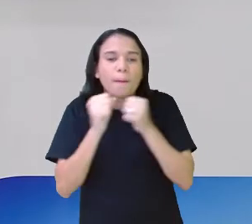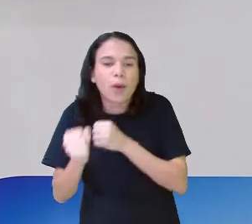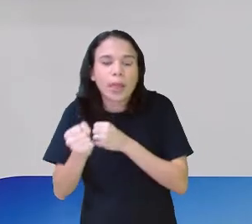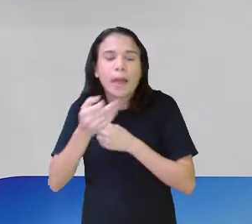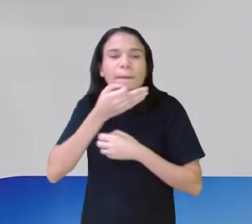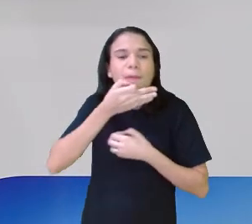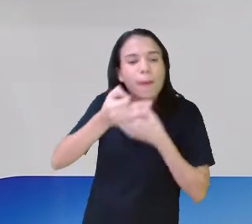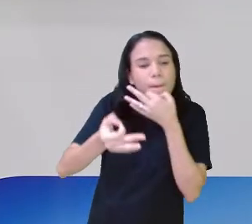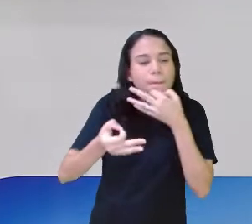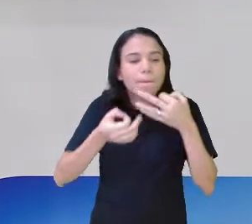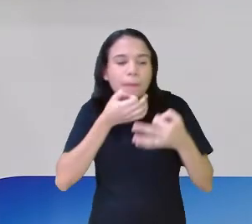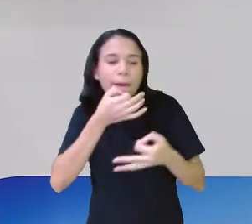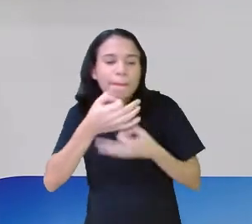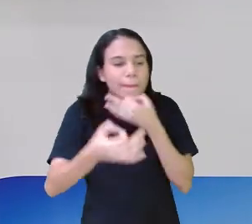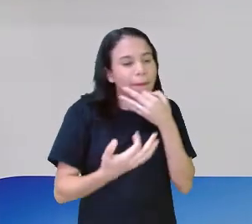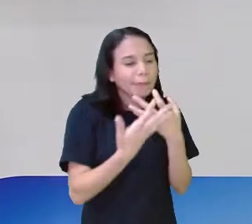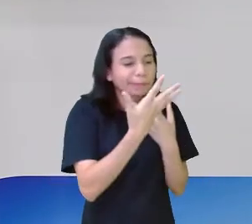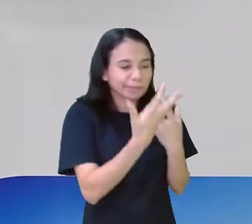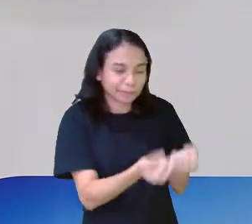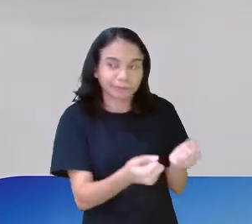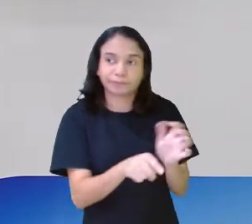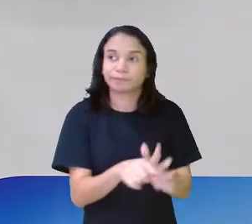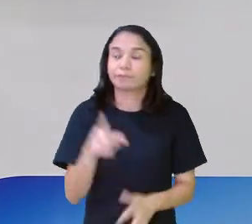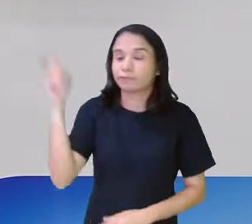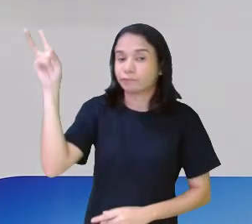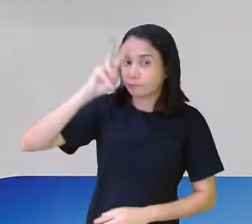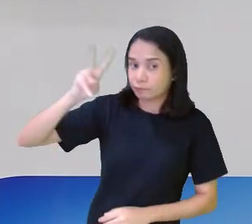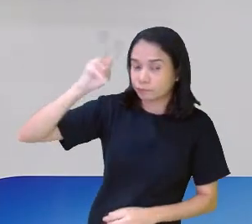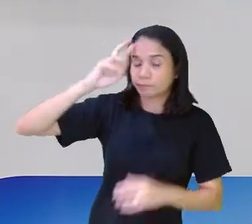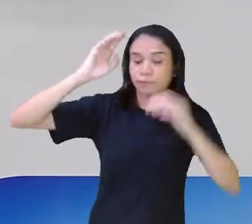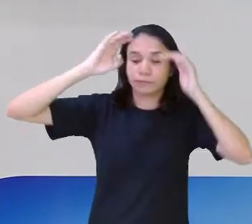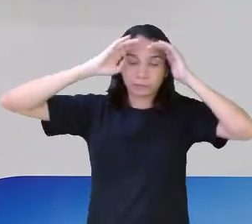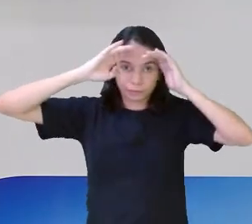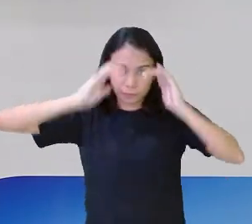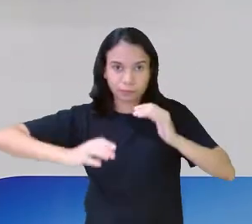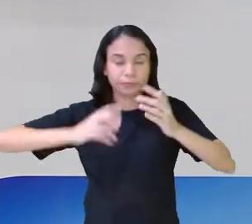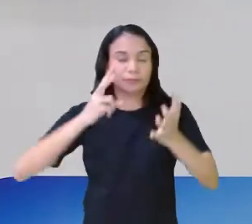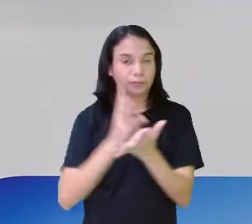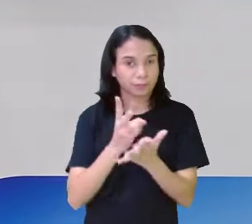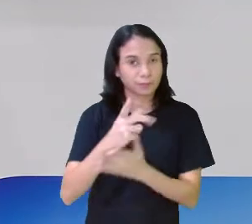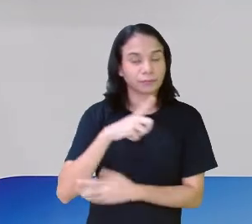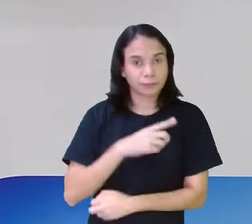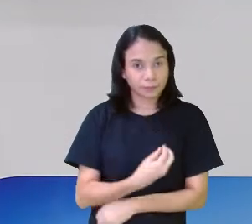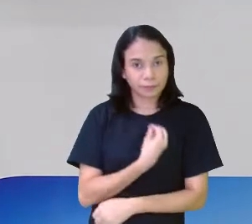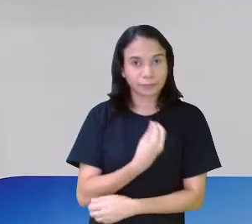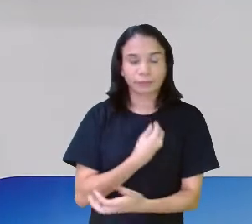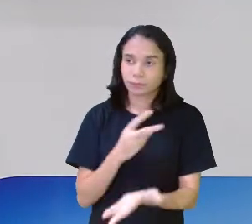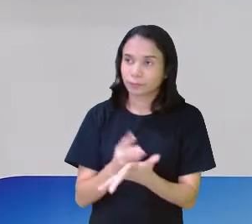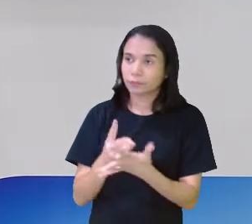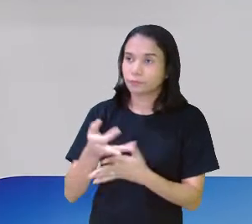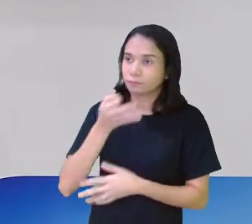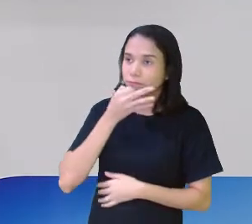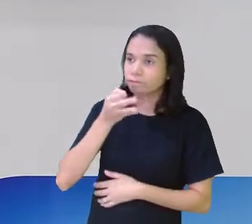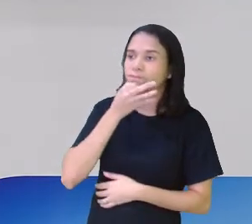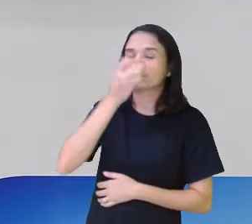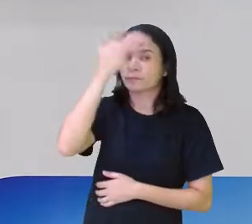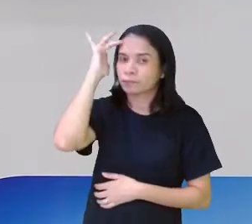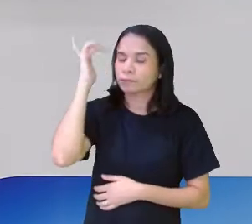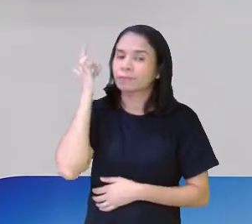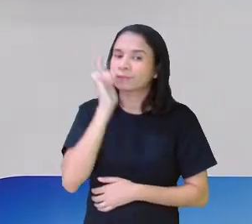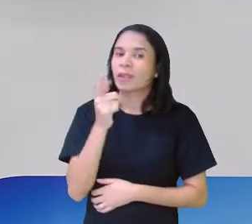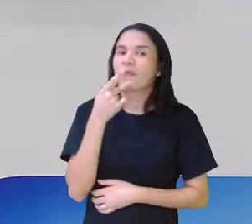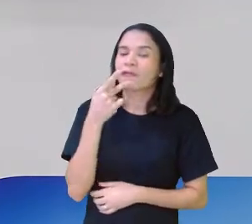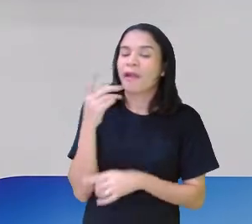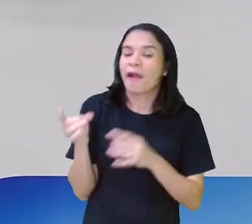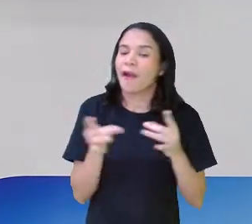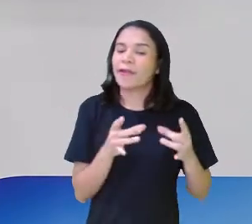tentar convencer o outro do seu pensamento, lembrando, com respeito, com equilíbrio, mas sempre argumentando ali para, como diz